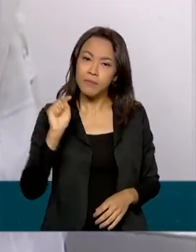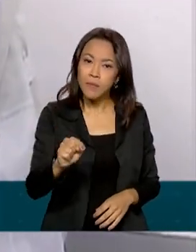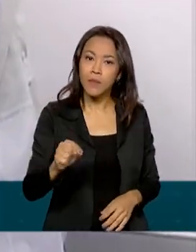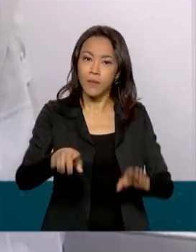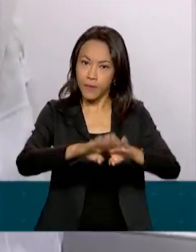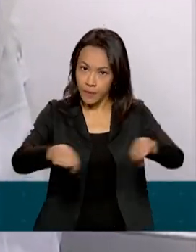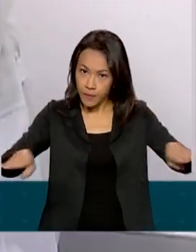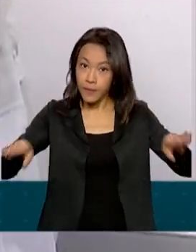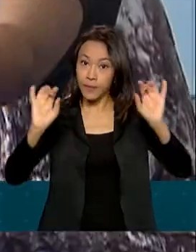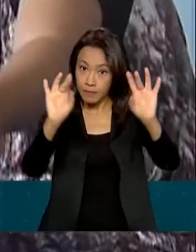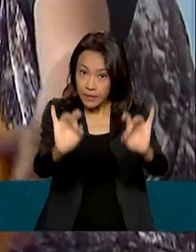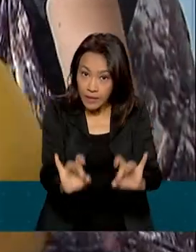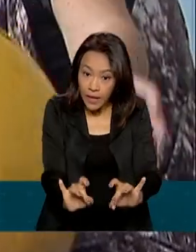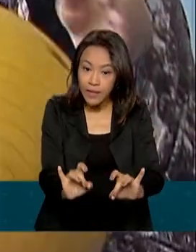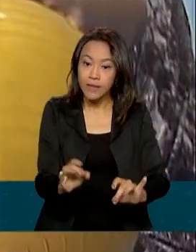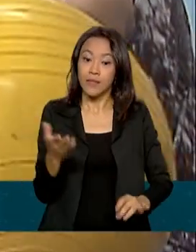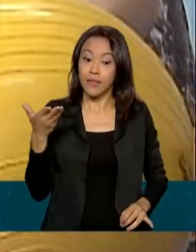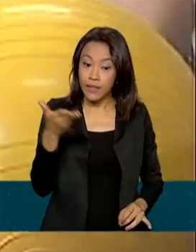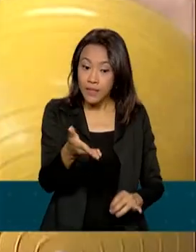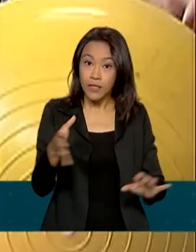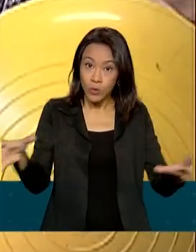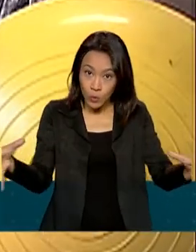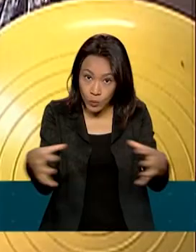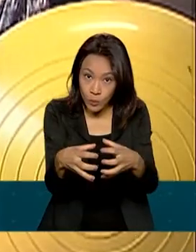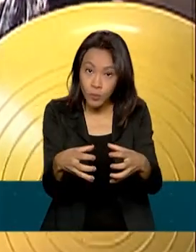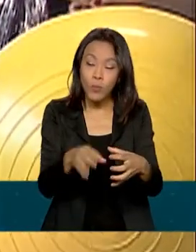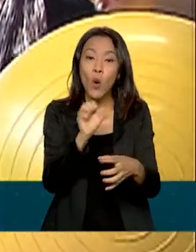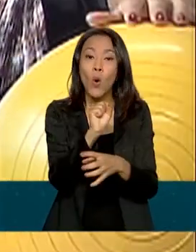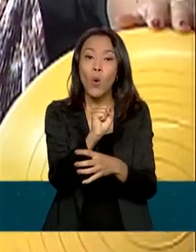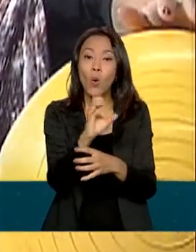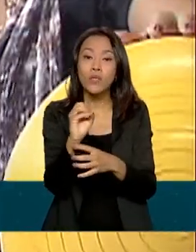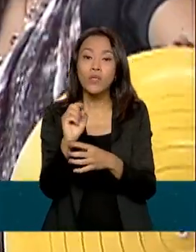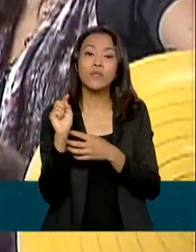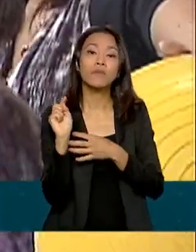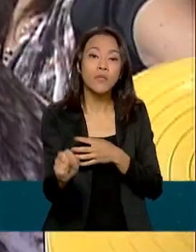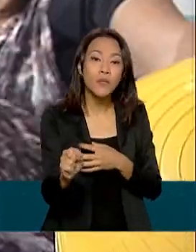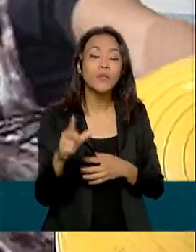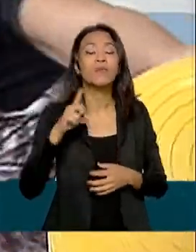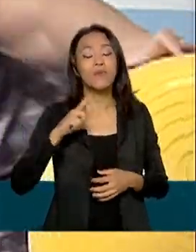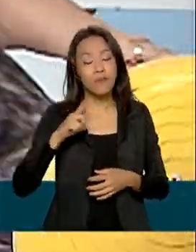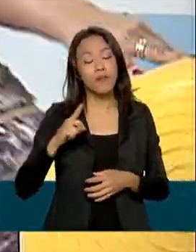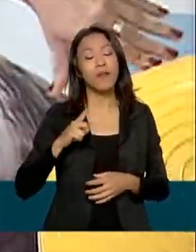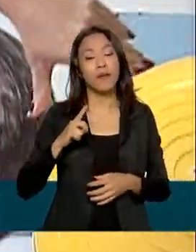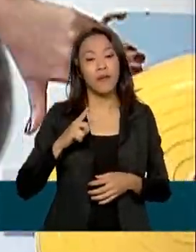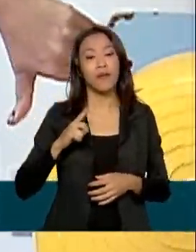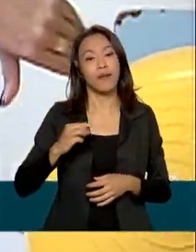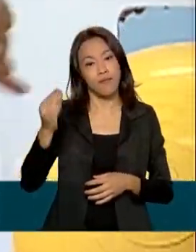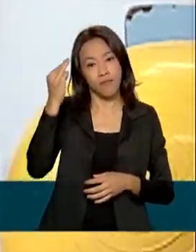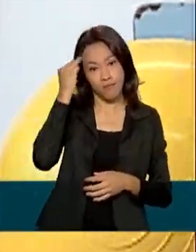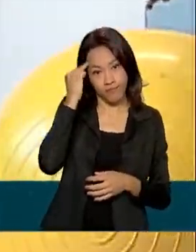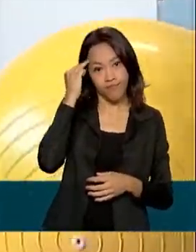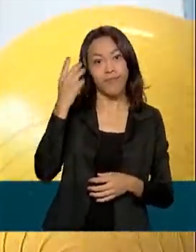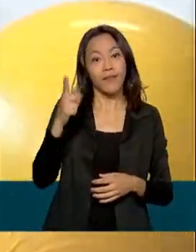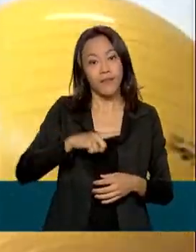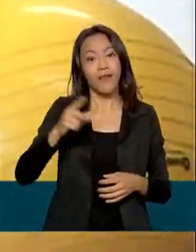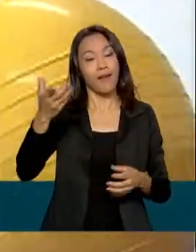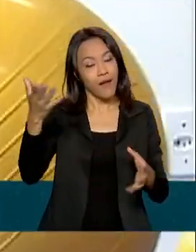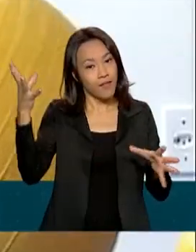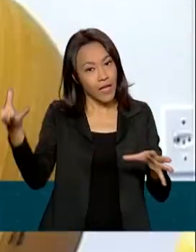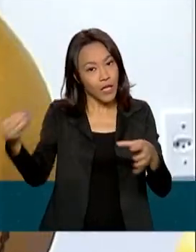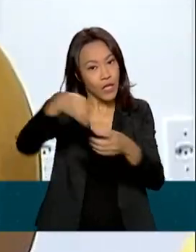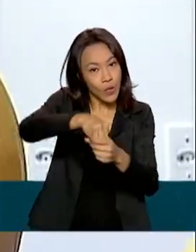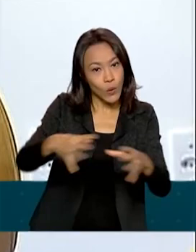estudantes especiais. Deste total, 800 mil possuem deficiências intelectuais, incluindo aí